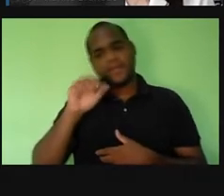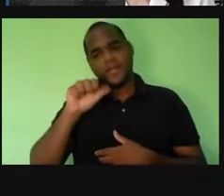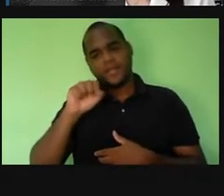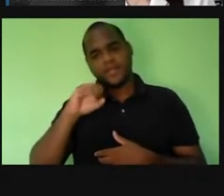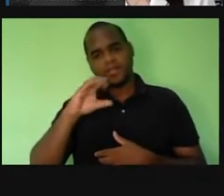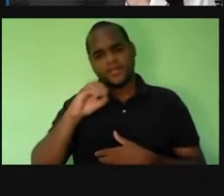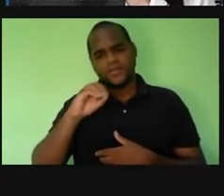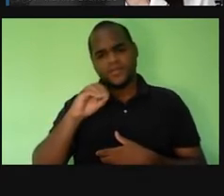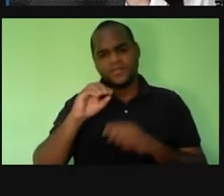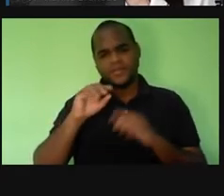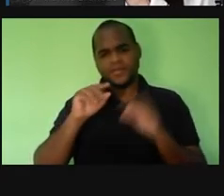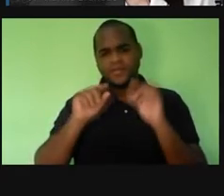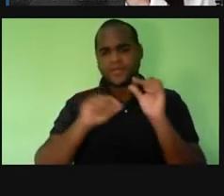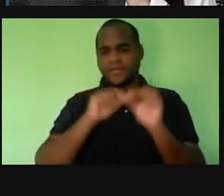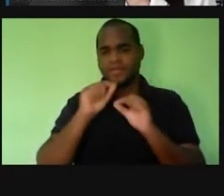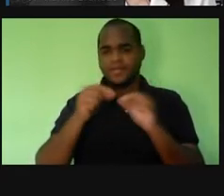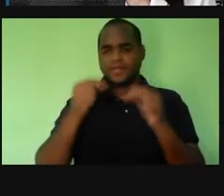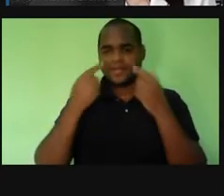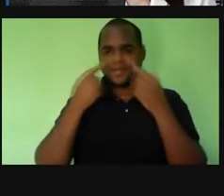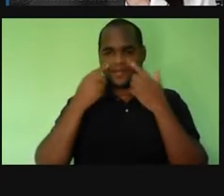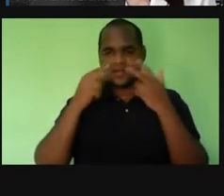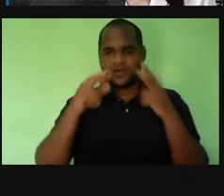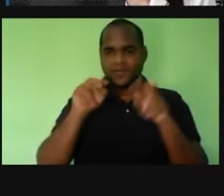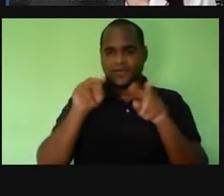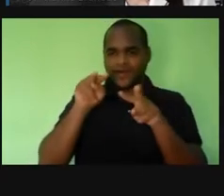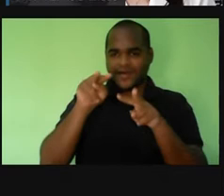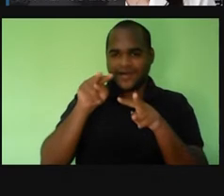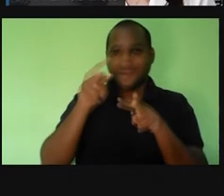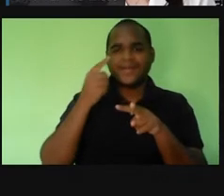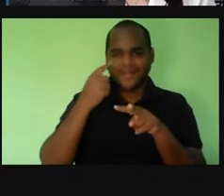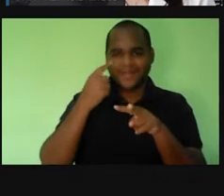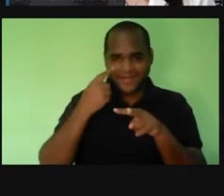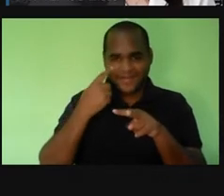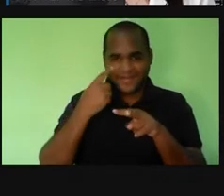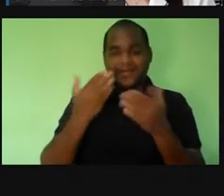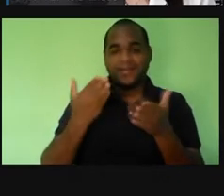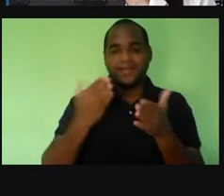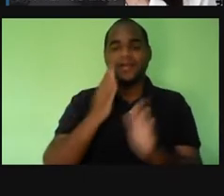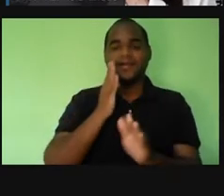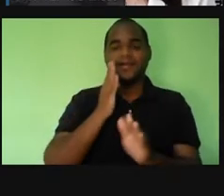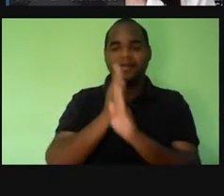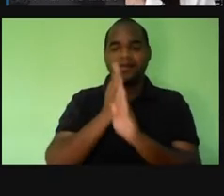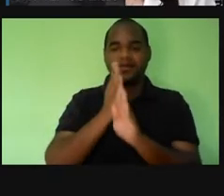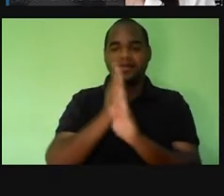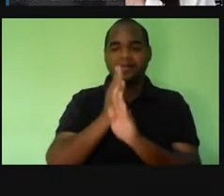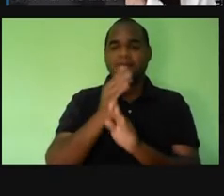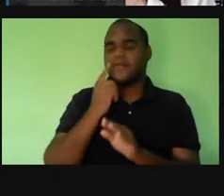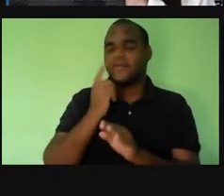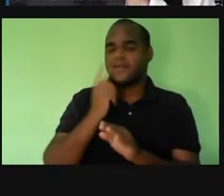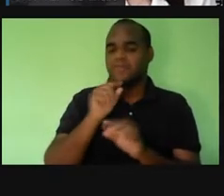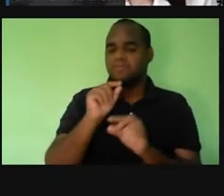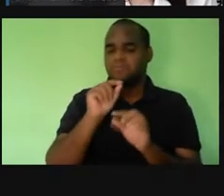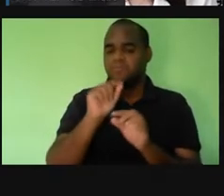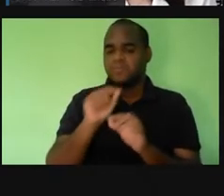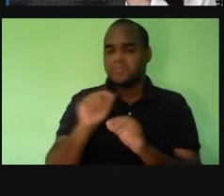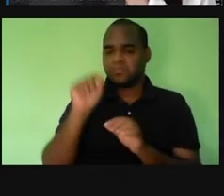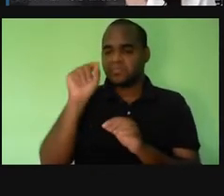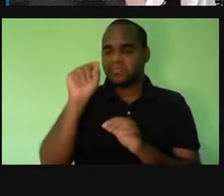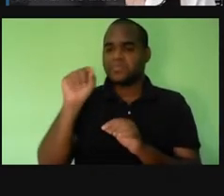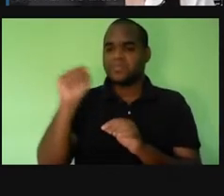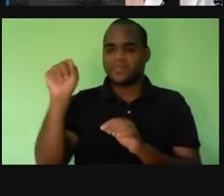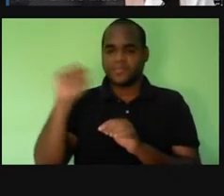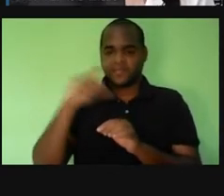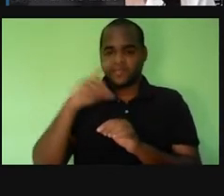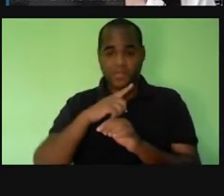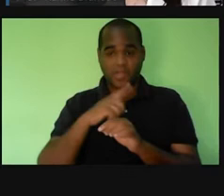Então, o que que a gente vai ver? A gente vai, ó, simular. Então, se o meio, ele está, o meio aqui no caso aquoso, ele está